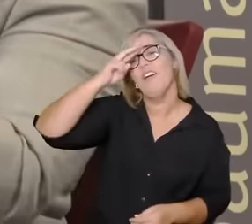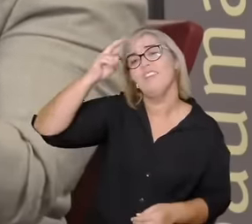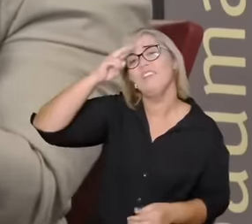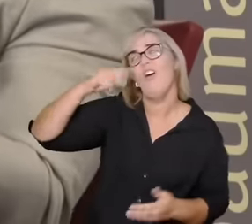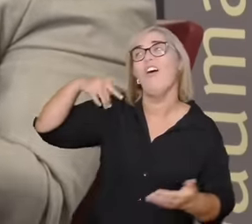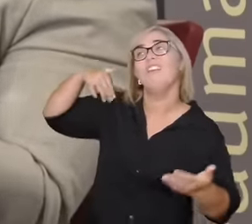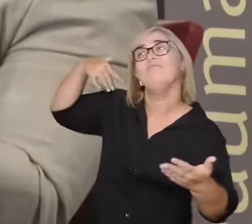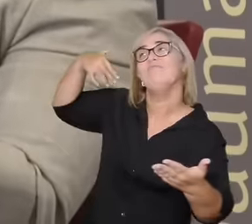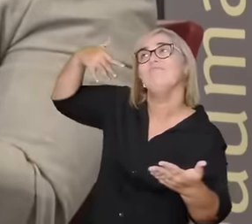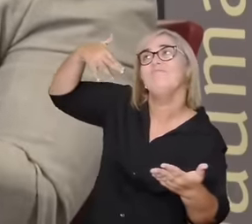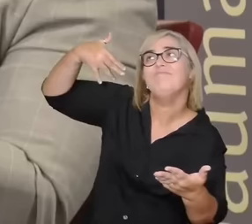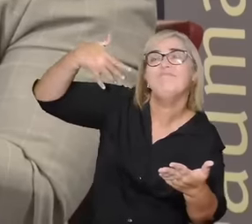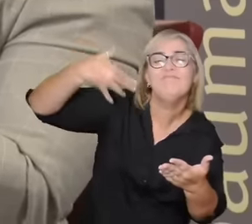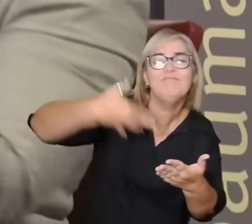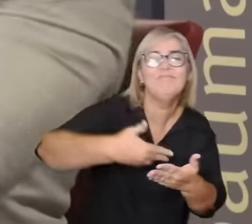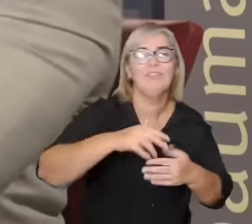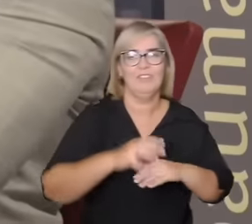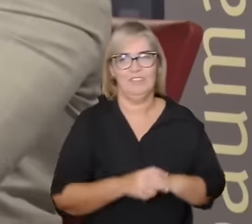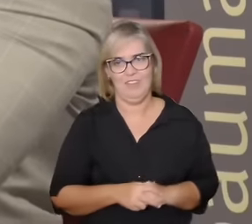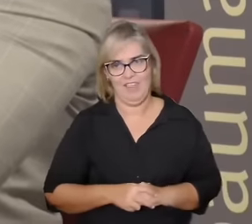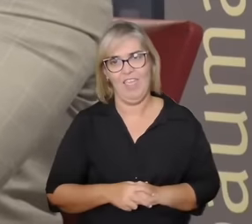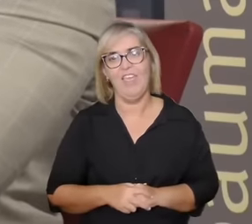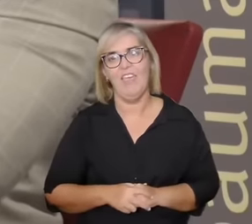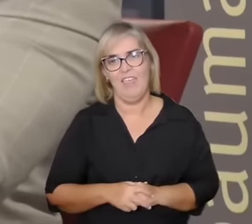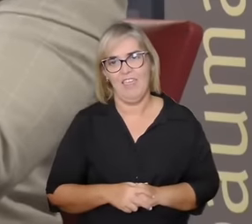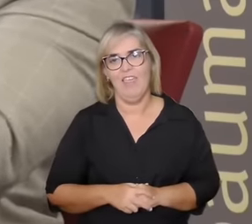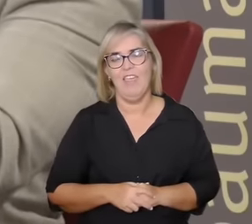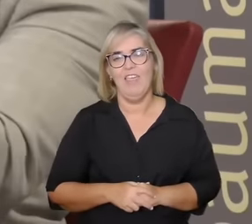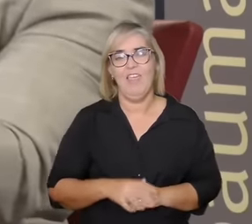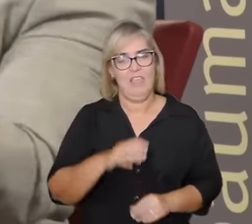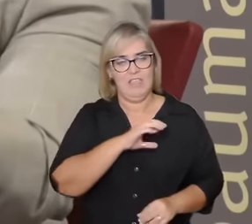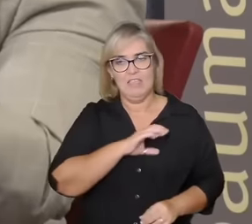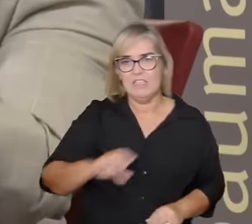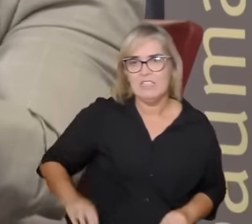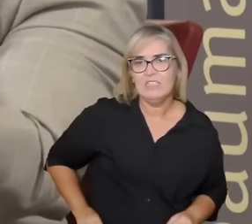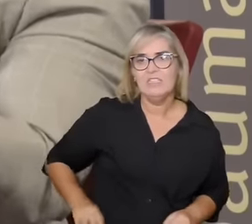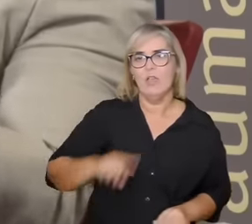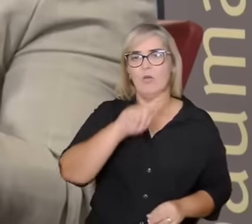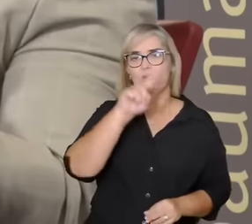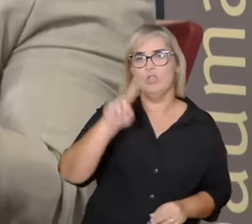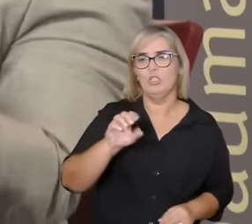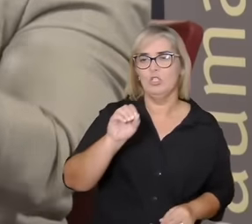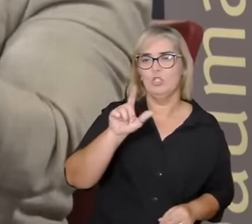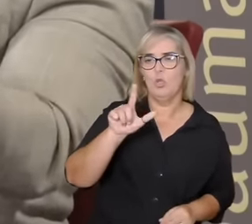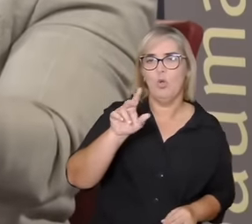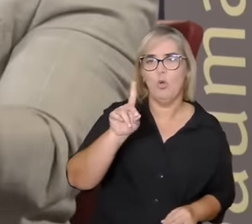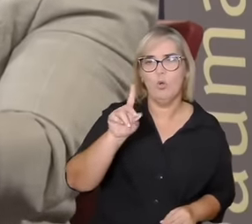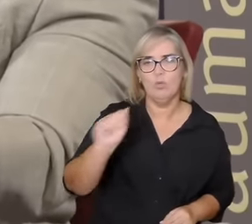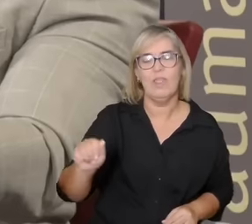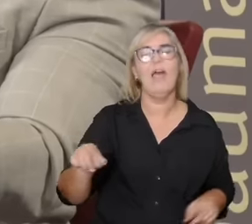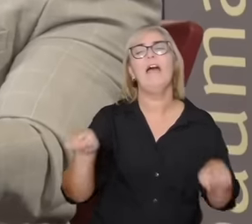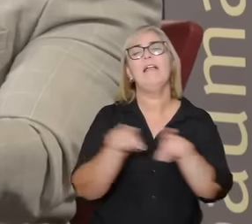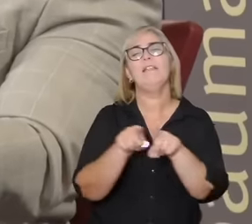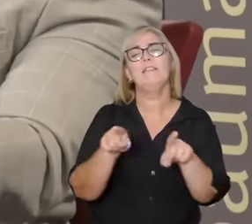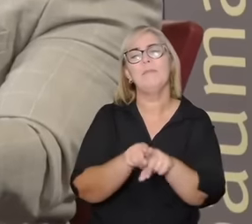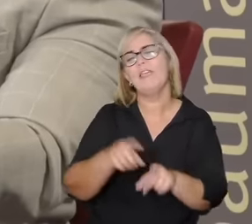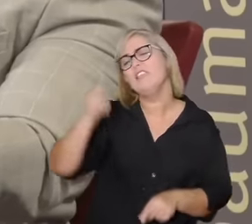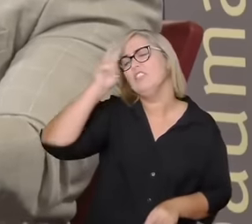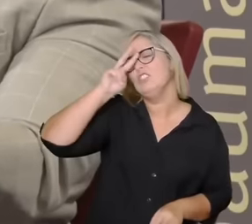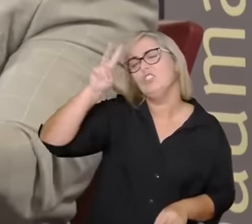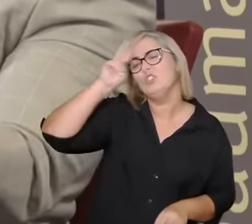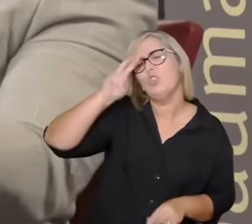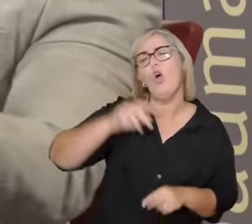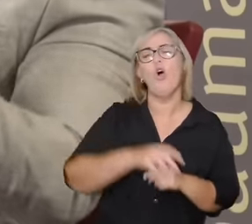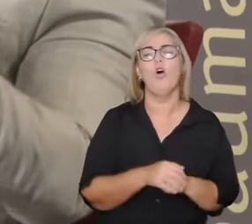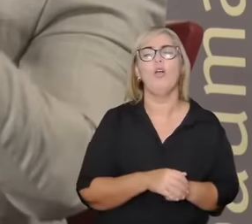a história de Tristão e Isolda outros arranjos de Romeu e Julieta comédias românticas dos anos 80